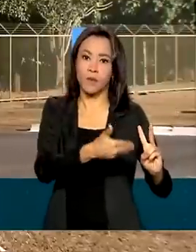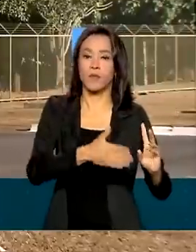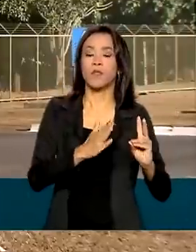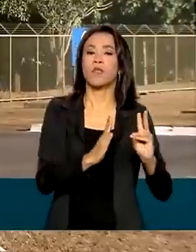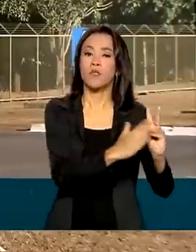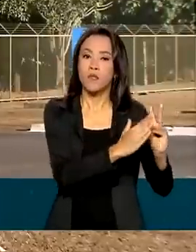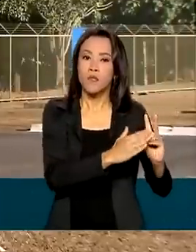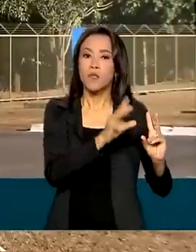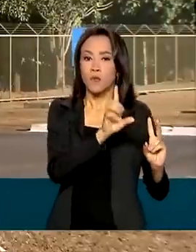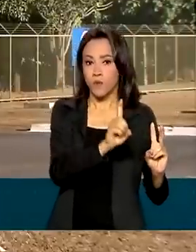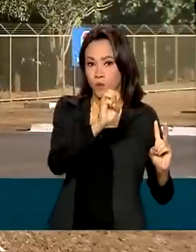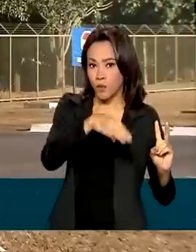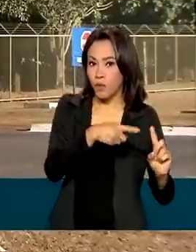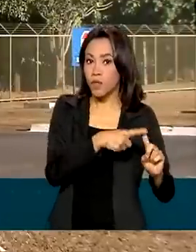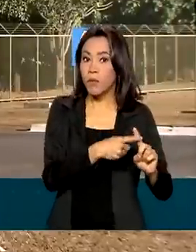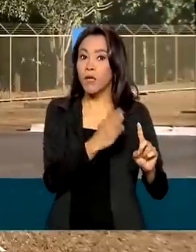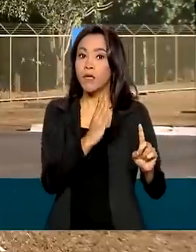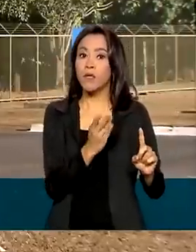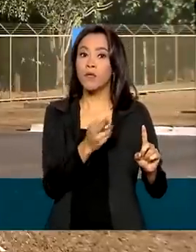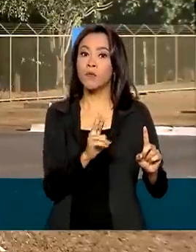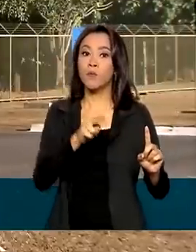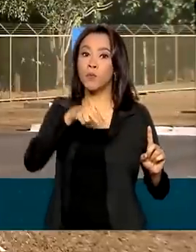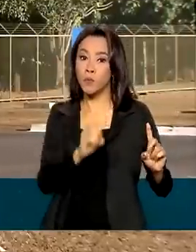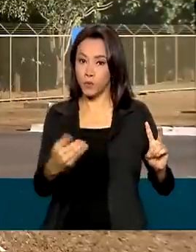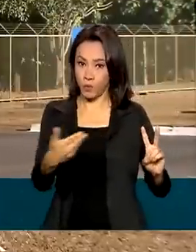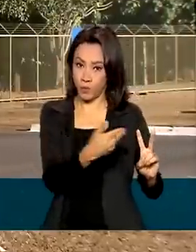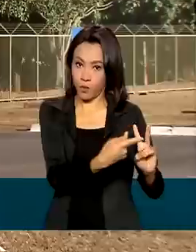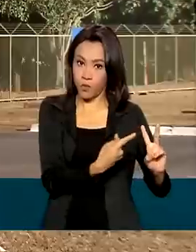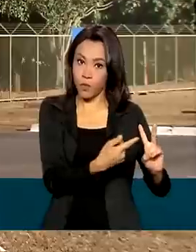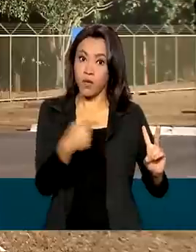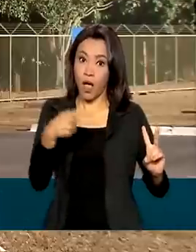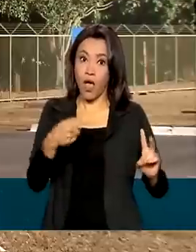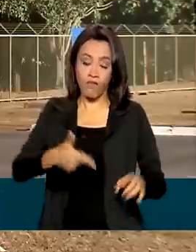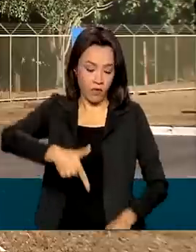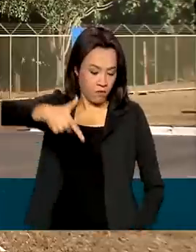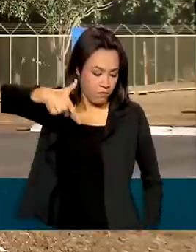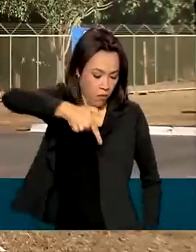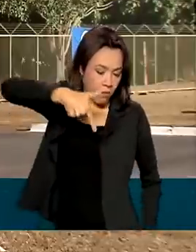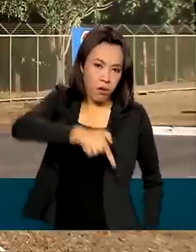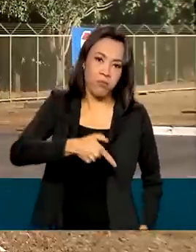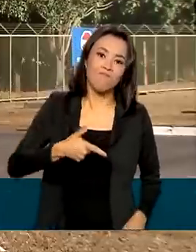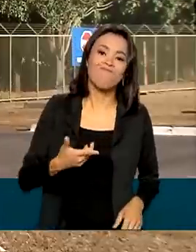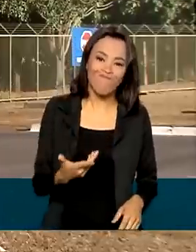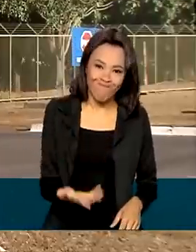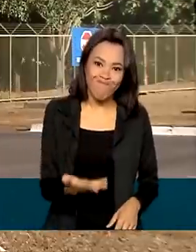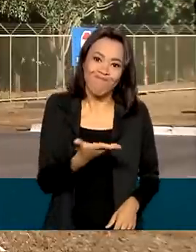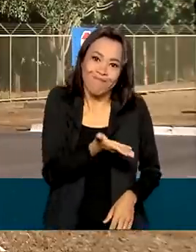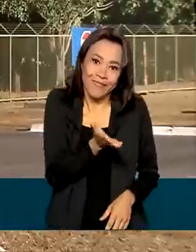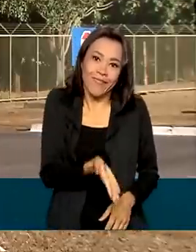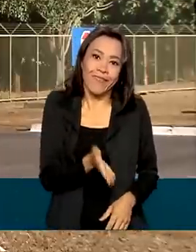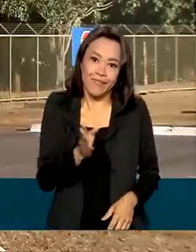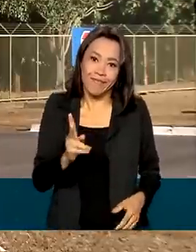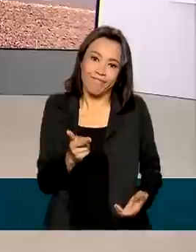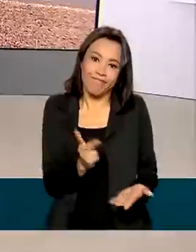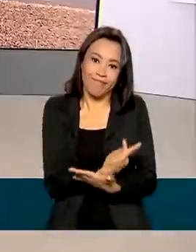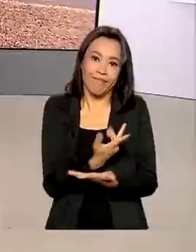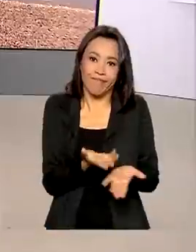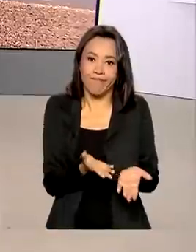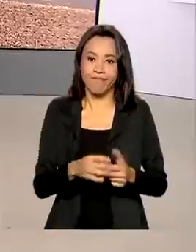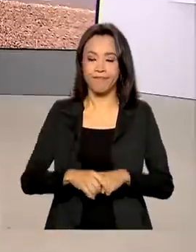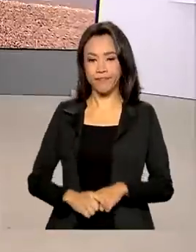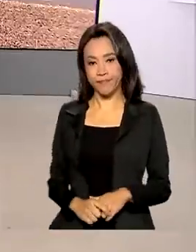Bruno Pereira. O exame médico legal indica que as mortes foram causadas por disparo de arma de fogo com munição típica de caça. Renata.